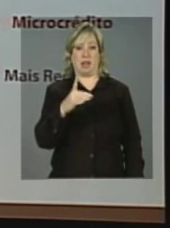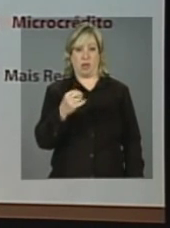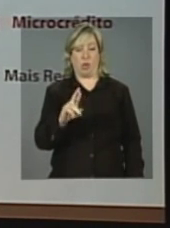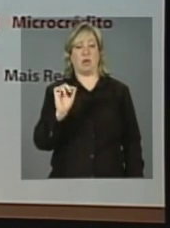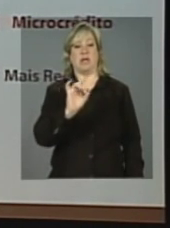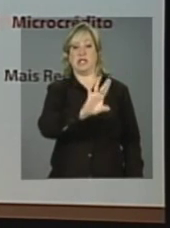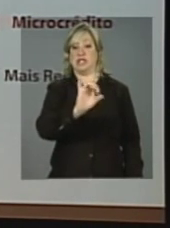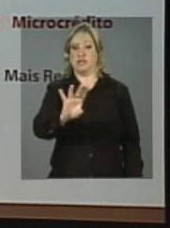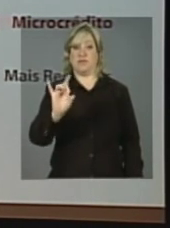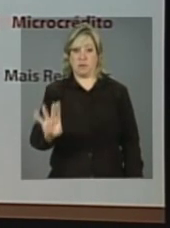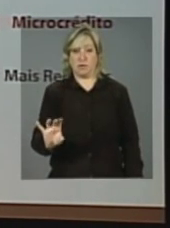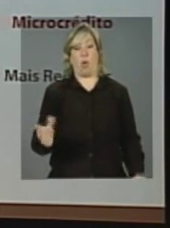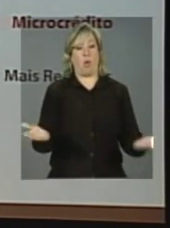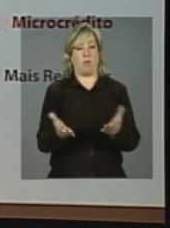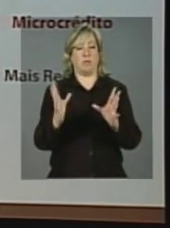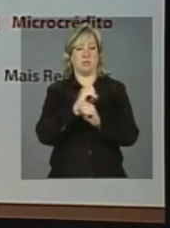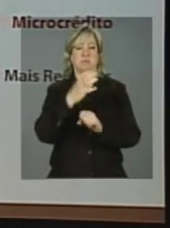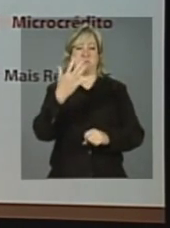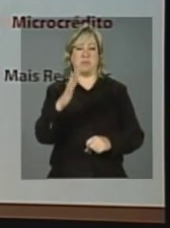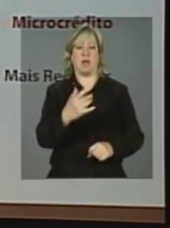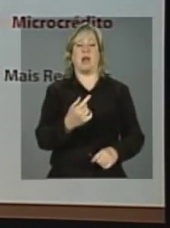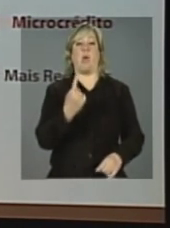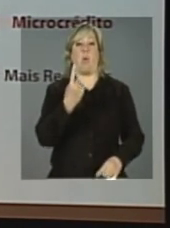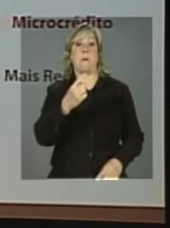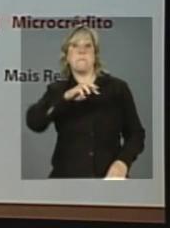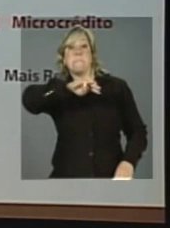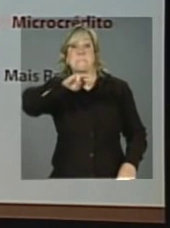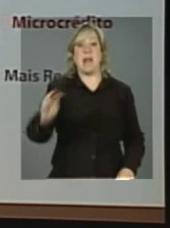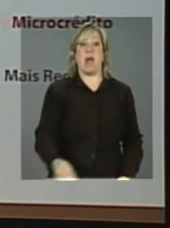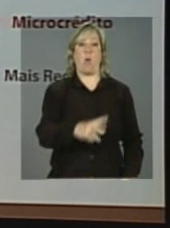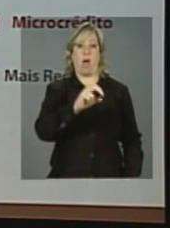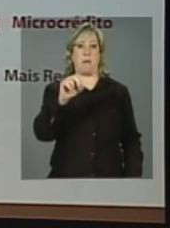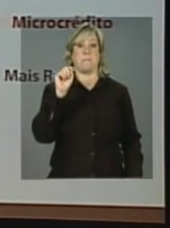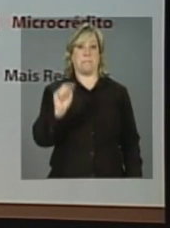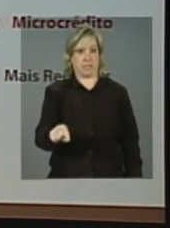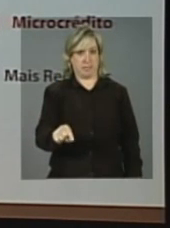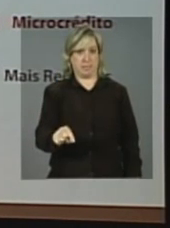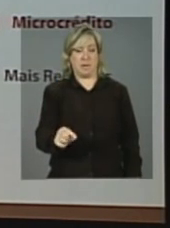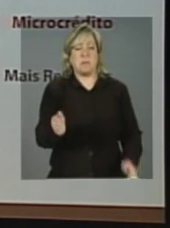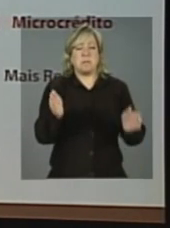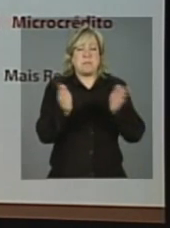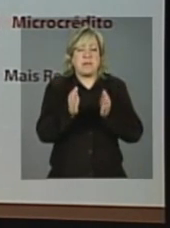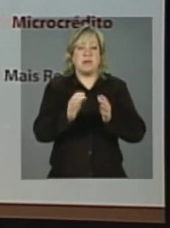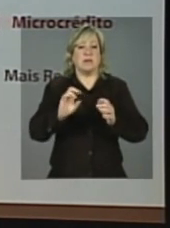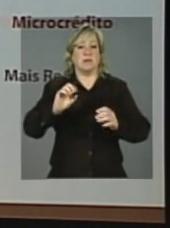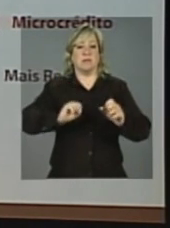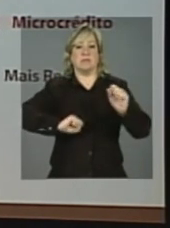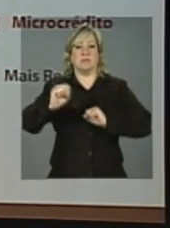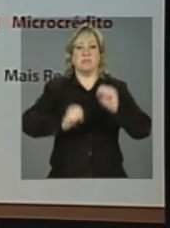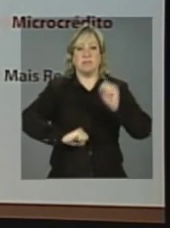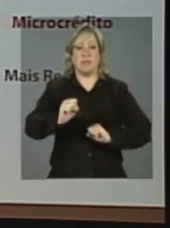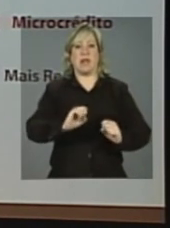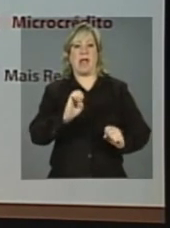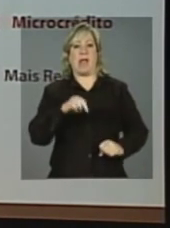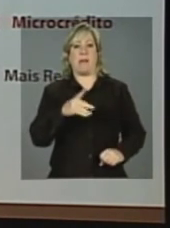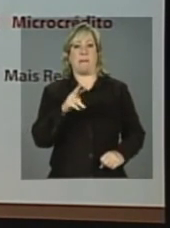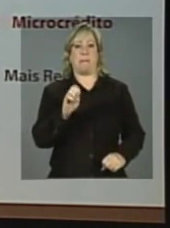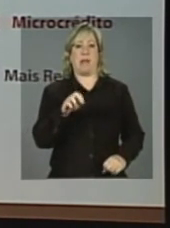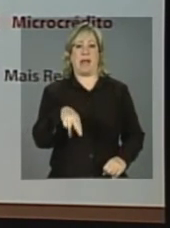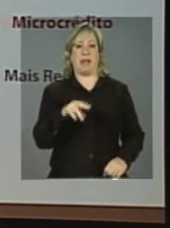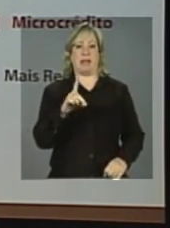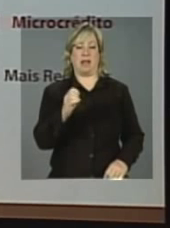que hoje já está na casa de um milhão e meio de microempreendedores. Nós desoneramos este programa,